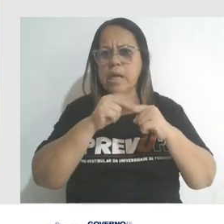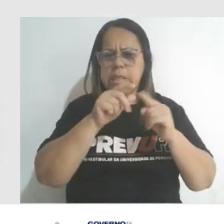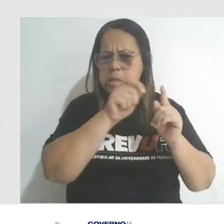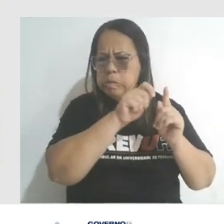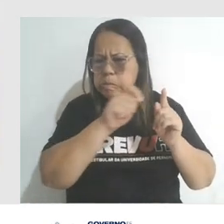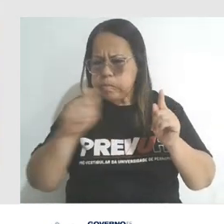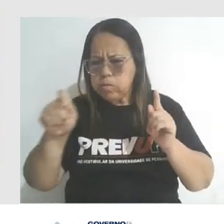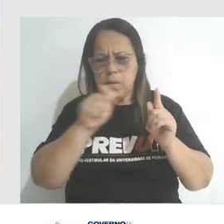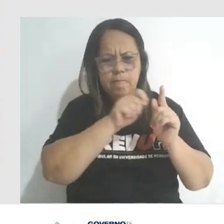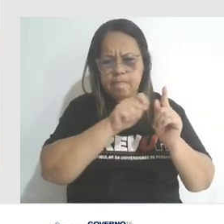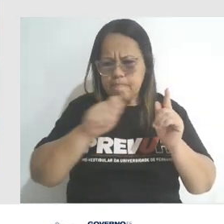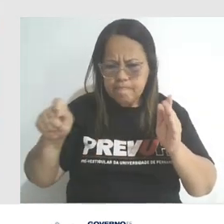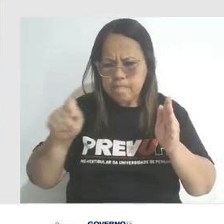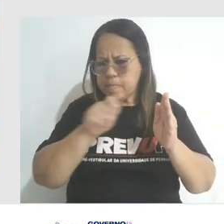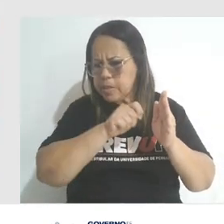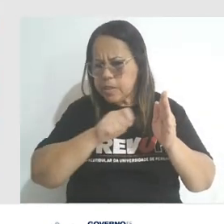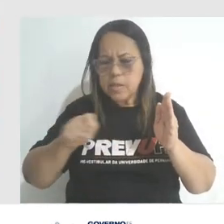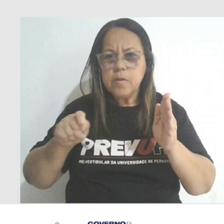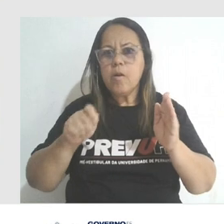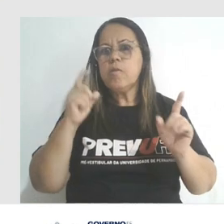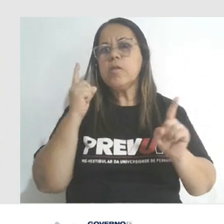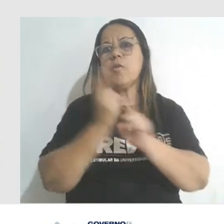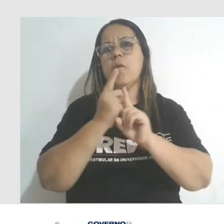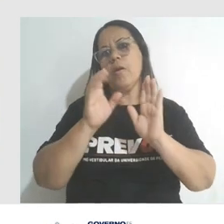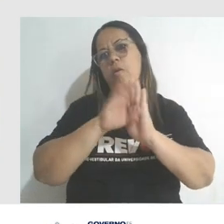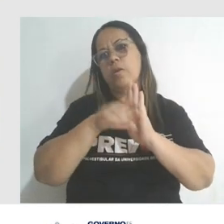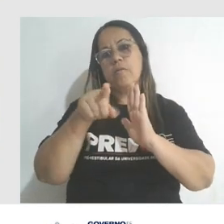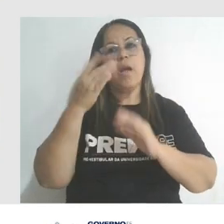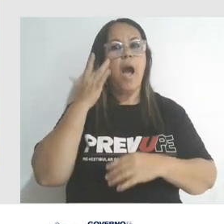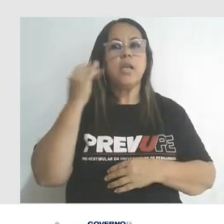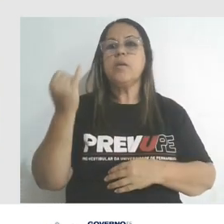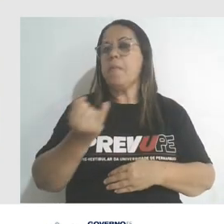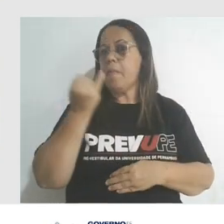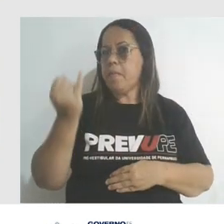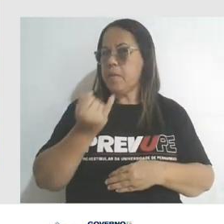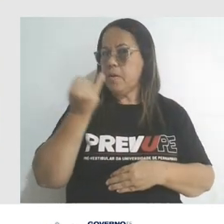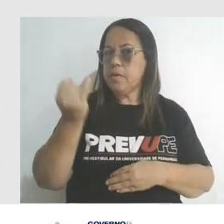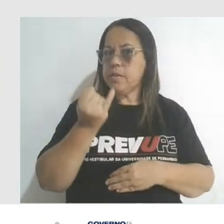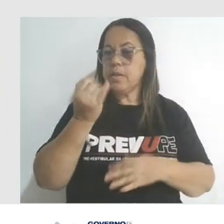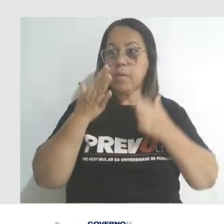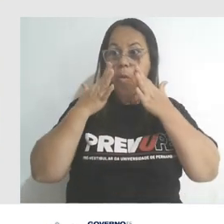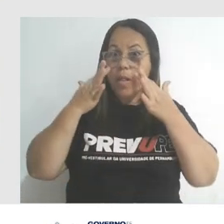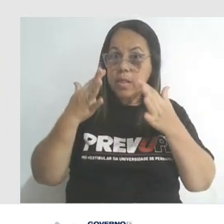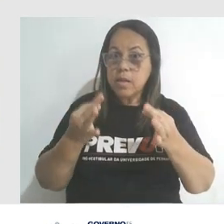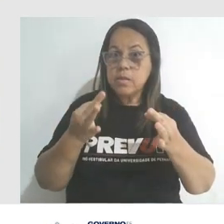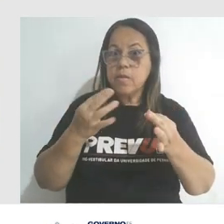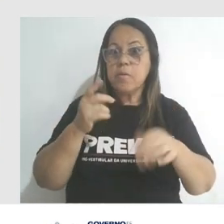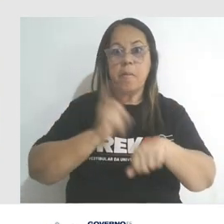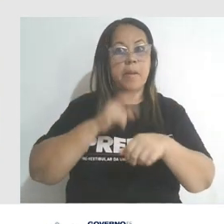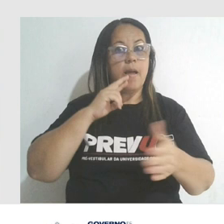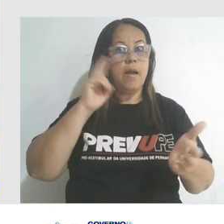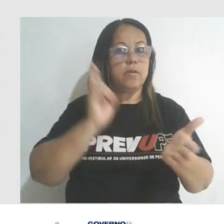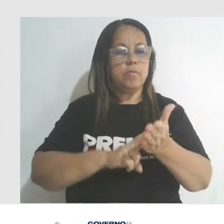risquem, pessoal, grifem, destaquem aqueles conceitos que vocês acham importante determinar uma atenção maior na hora de responder a questão.